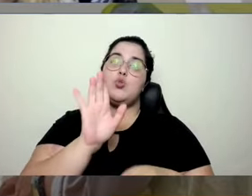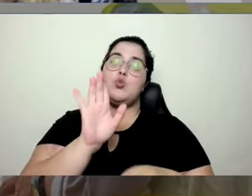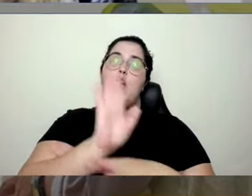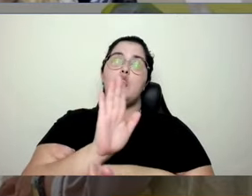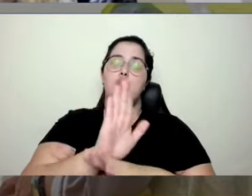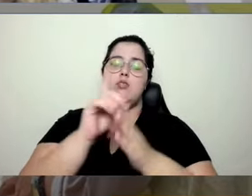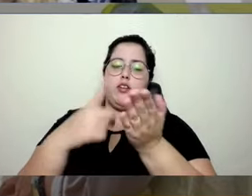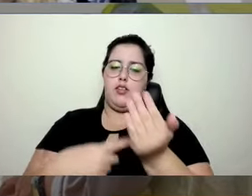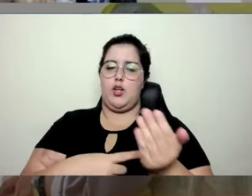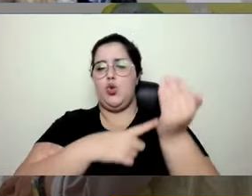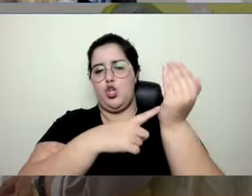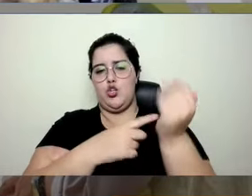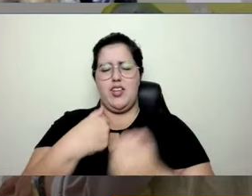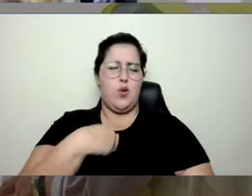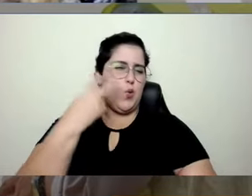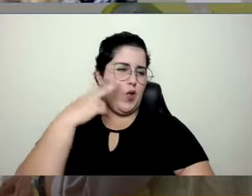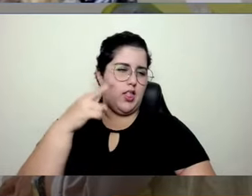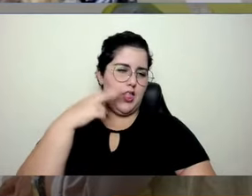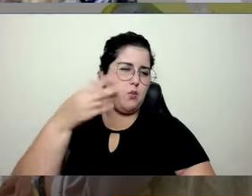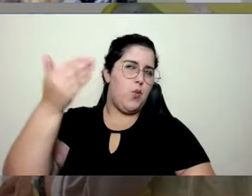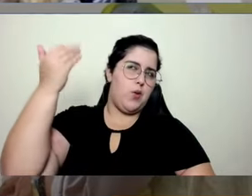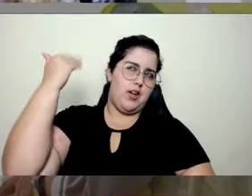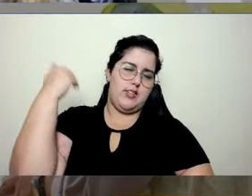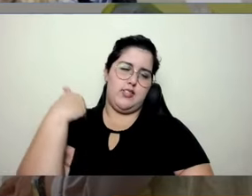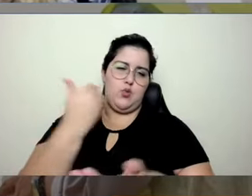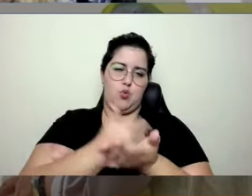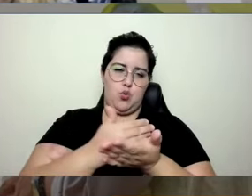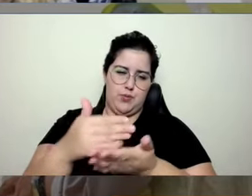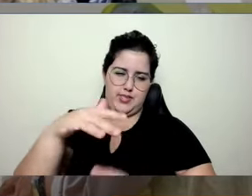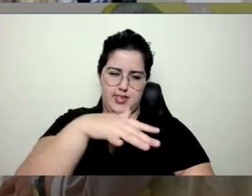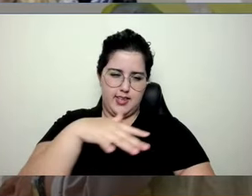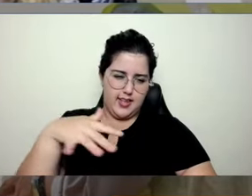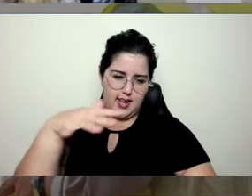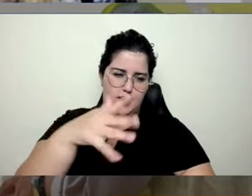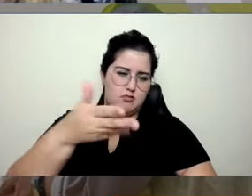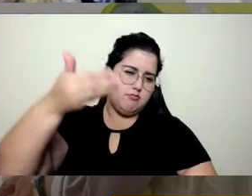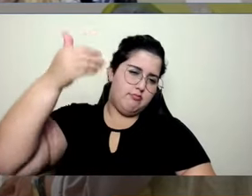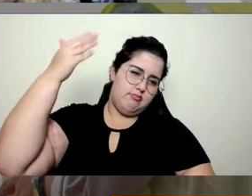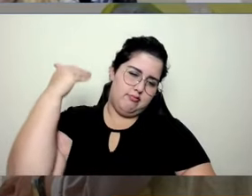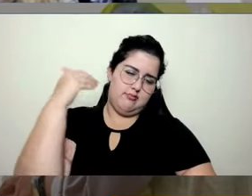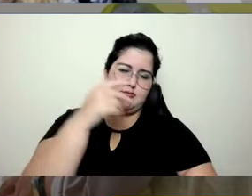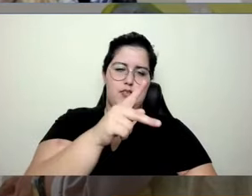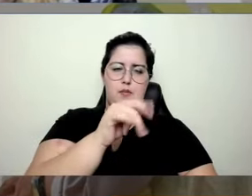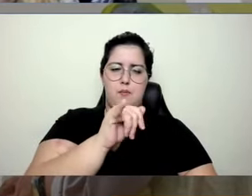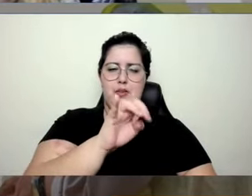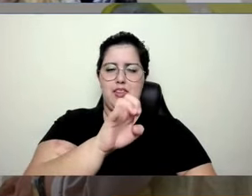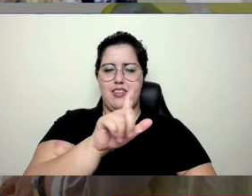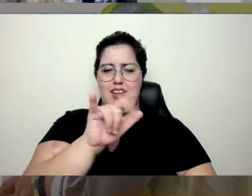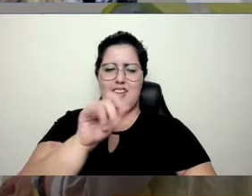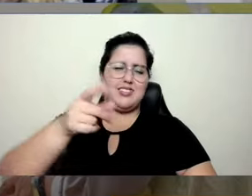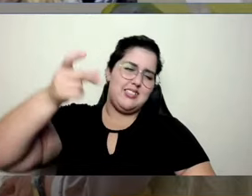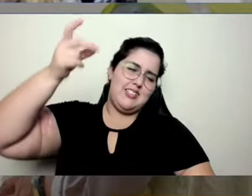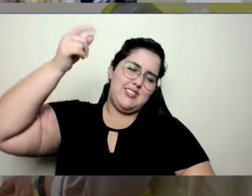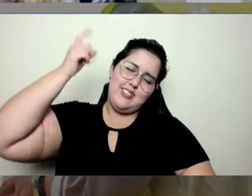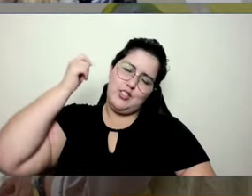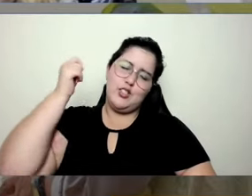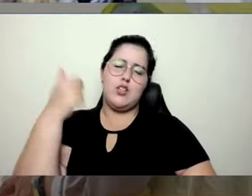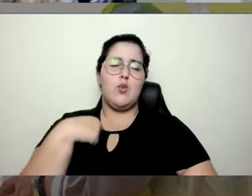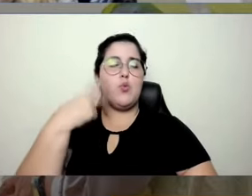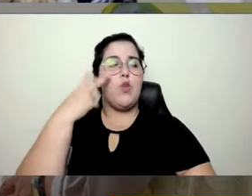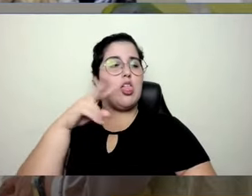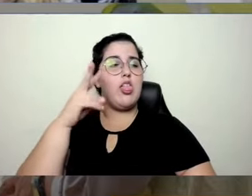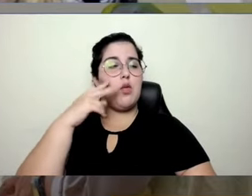eu lembro que quando eu iniciei o trabalho na área de segurança do trabalho, lá na Pirelli, no início da carreira, eu achava